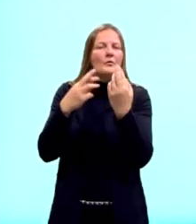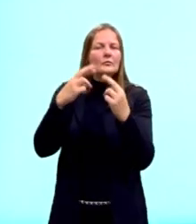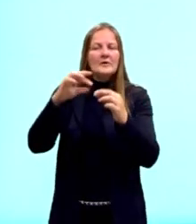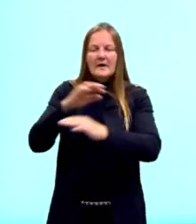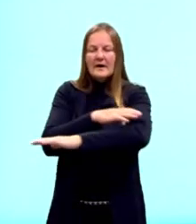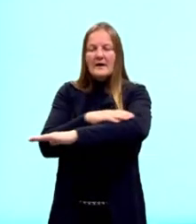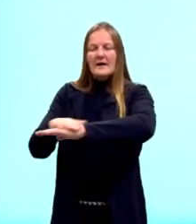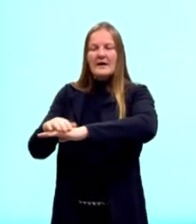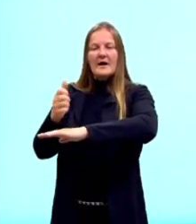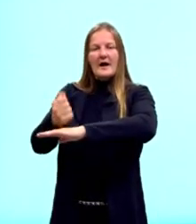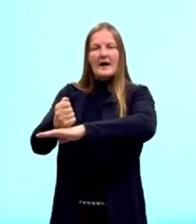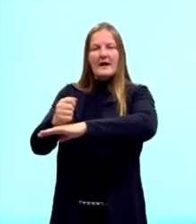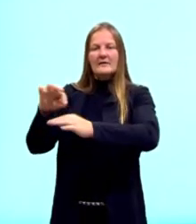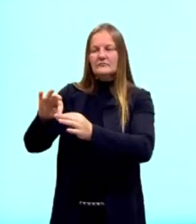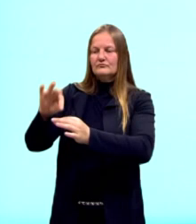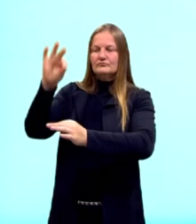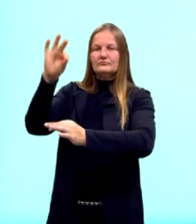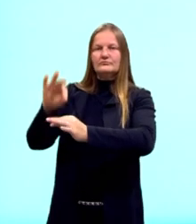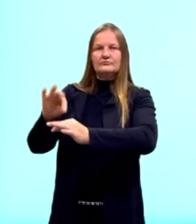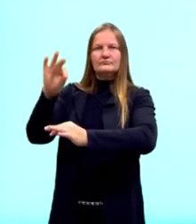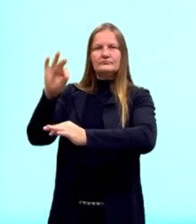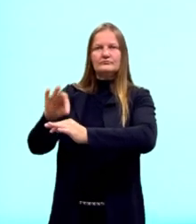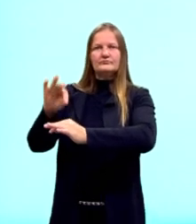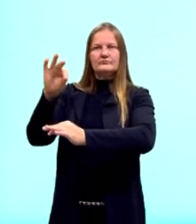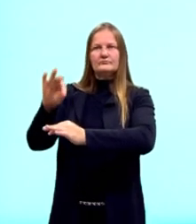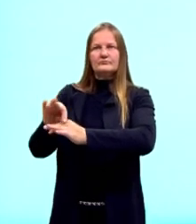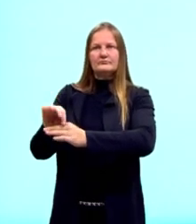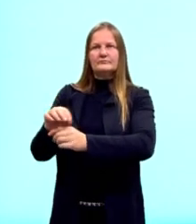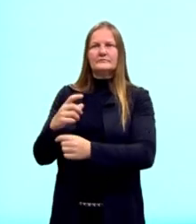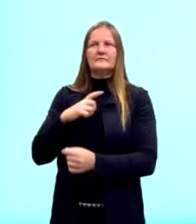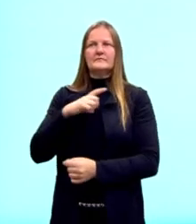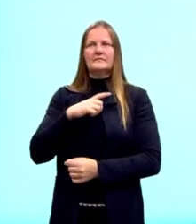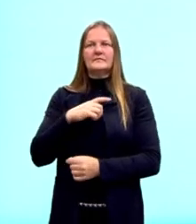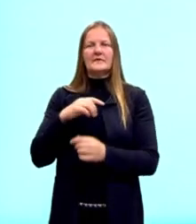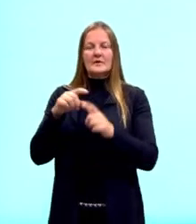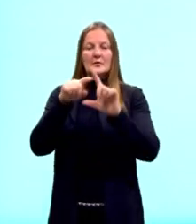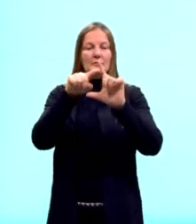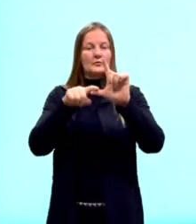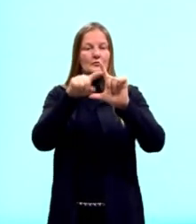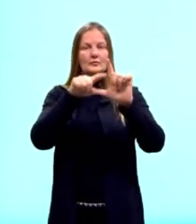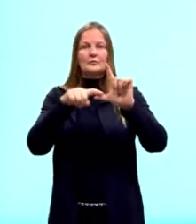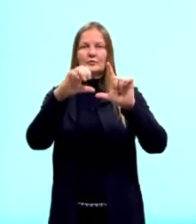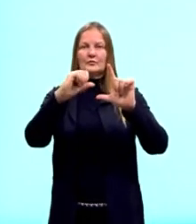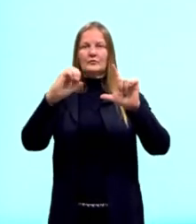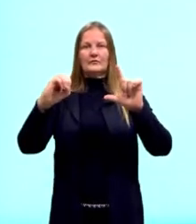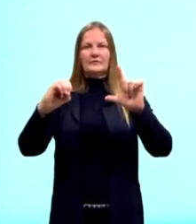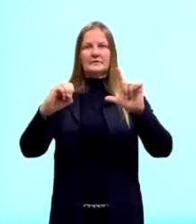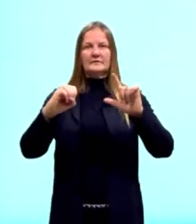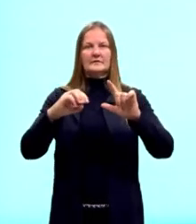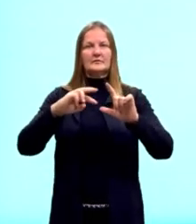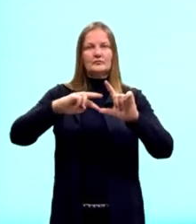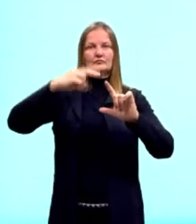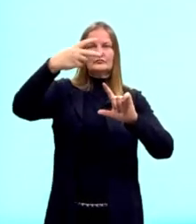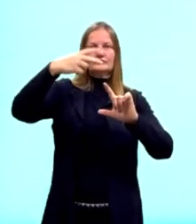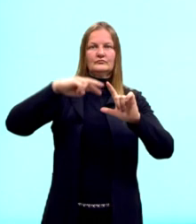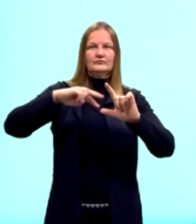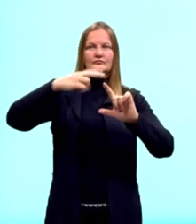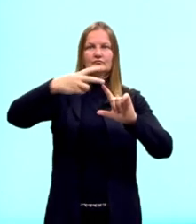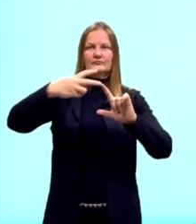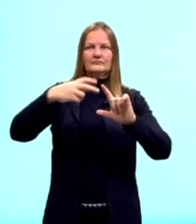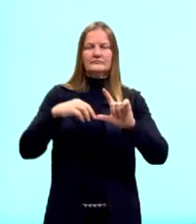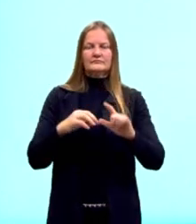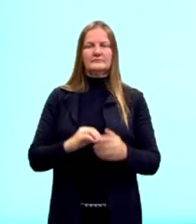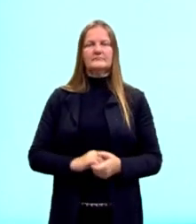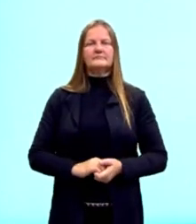lado A, lembrando sempre que a altura é o segmento que forma 90 graus com o lado, com a base que nós estamos